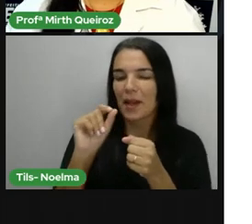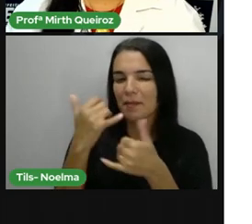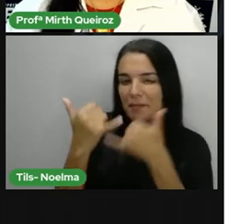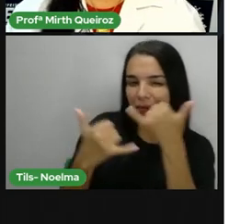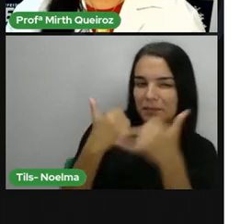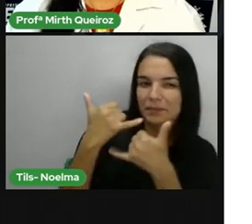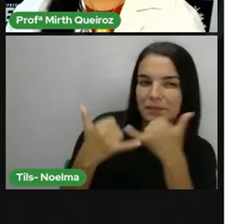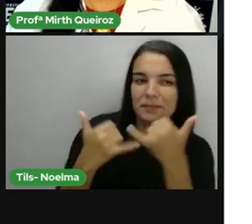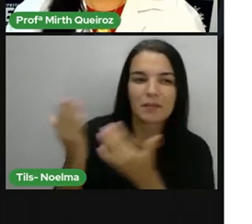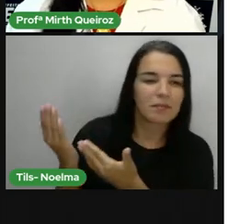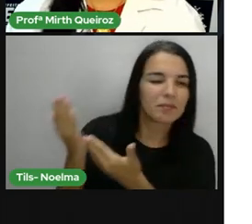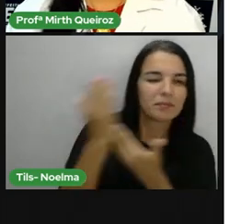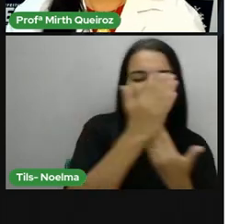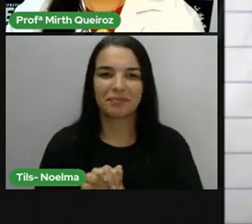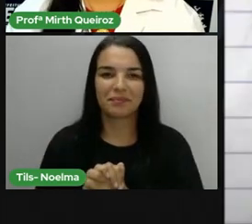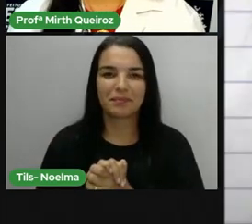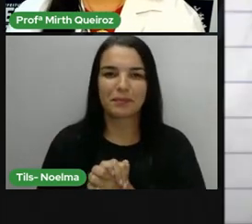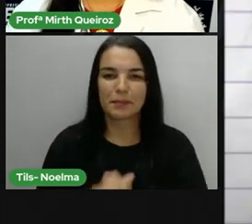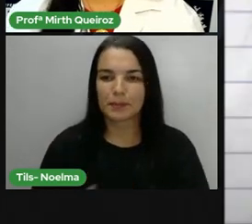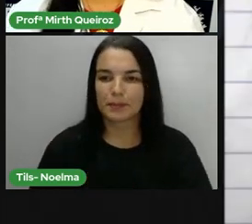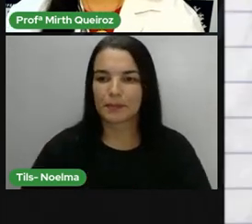patrimônio. Vamos assistir?